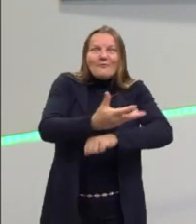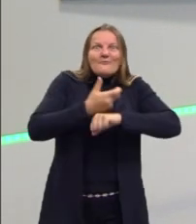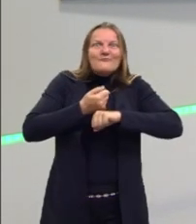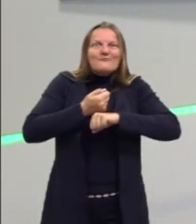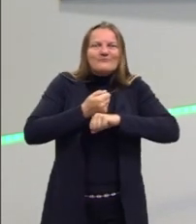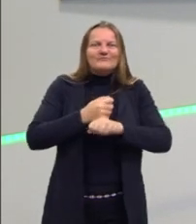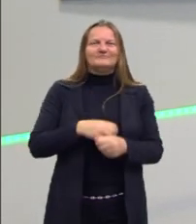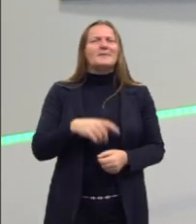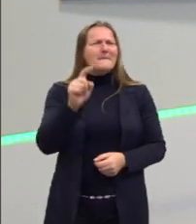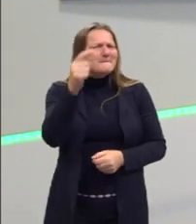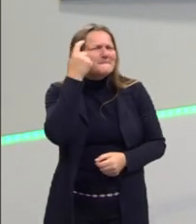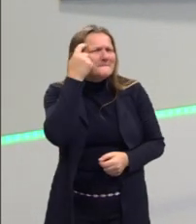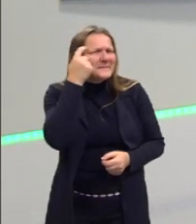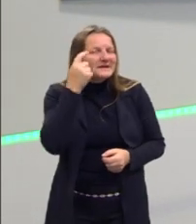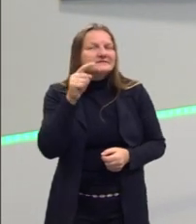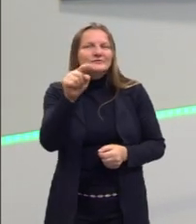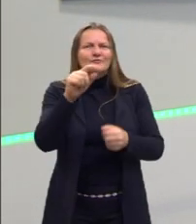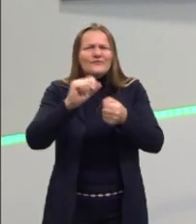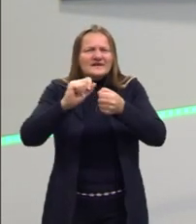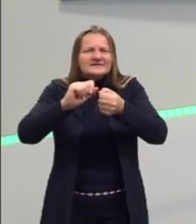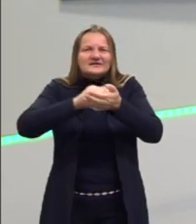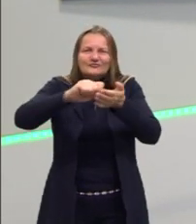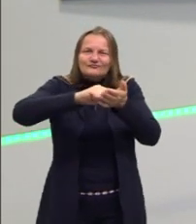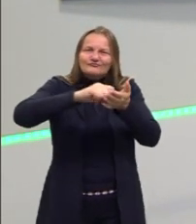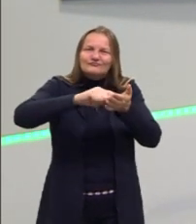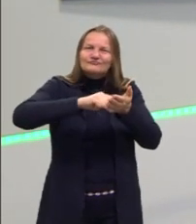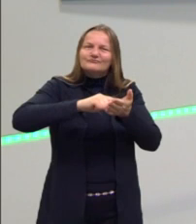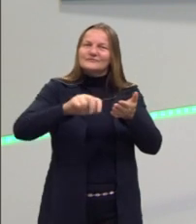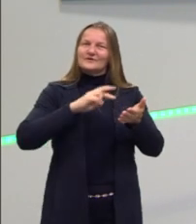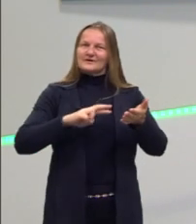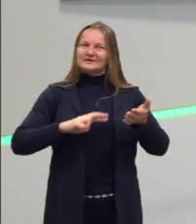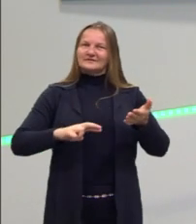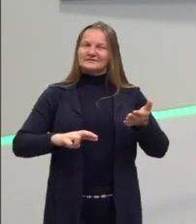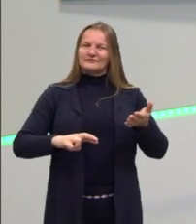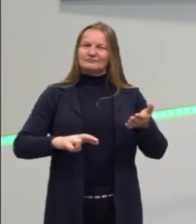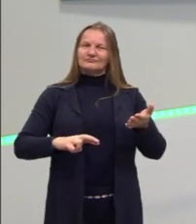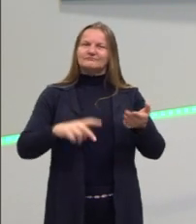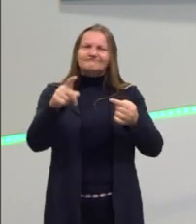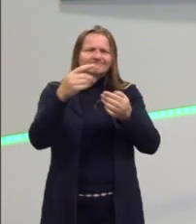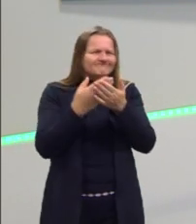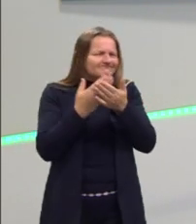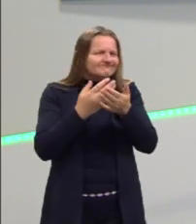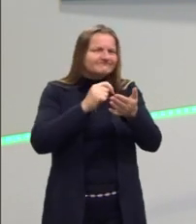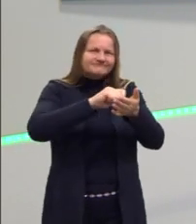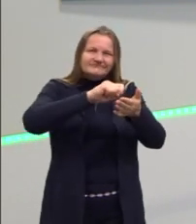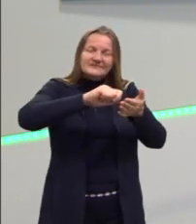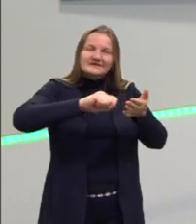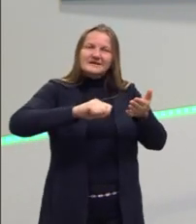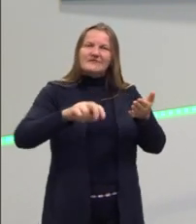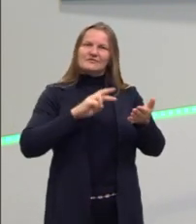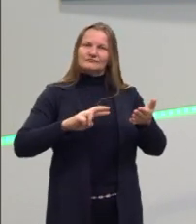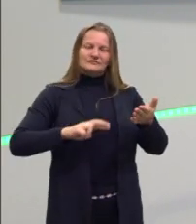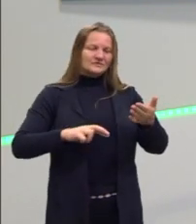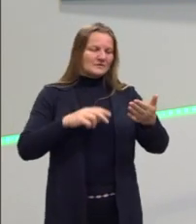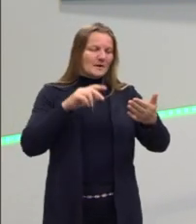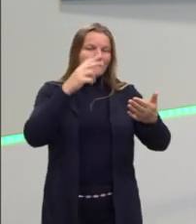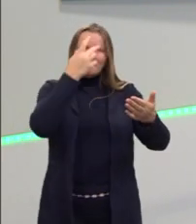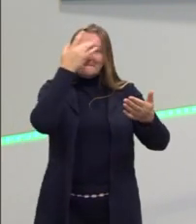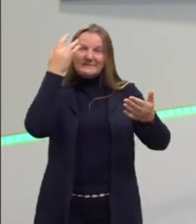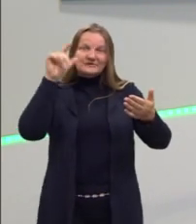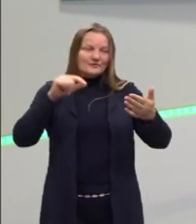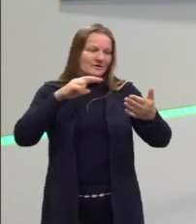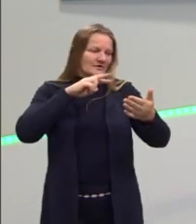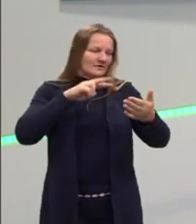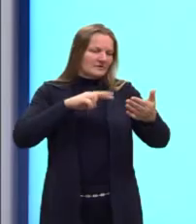Pensa sobre isso quando tu estiver construindo a tua redação aí nos teus estudos. A gente sabe que a gente precisa